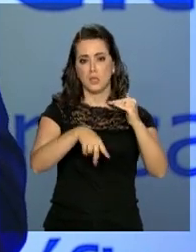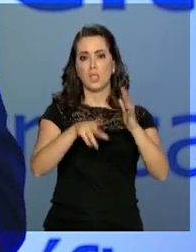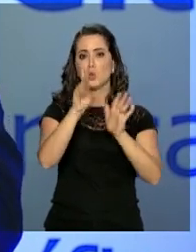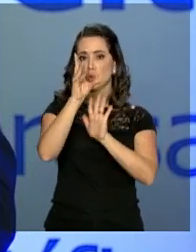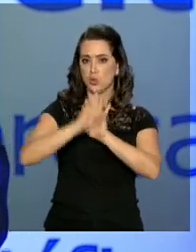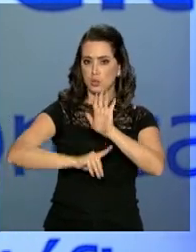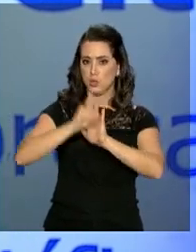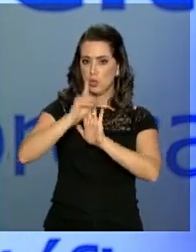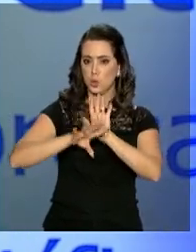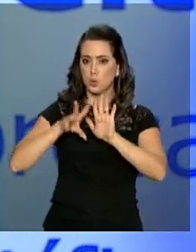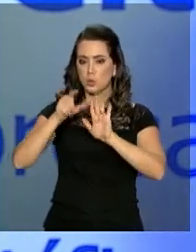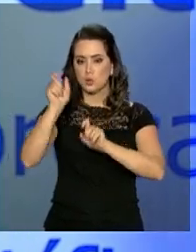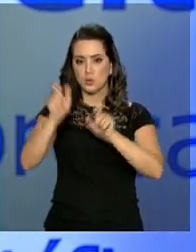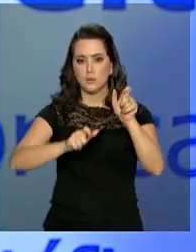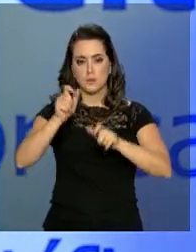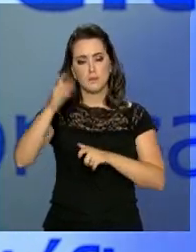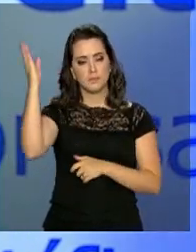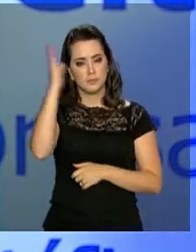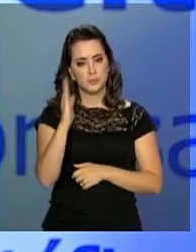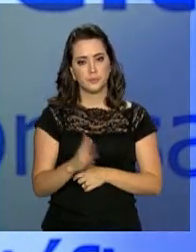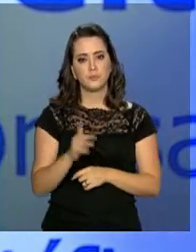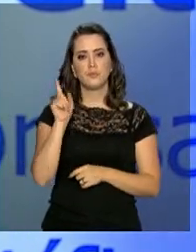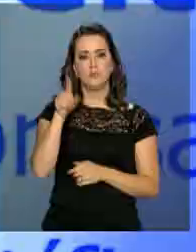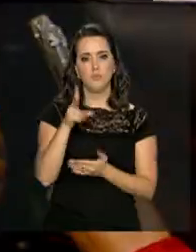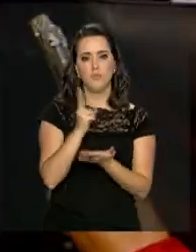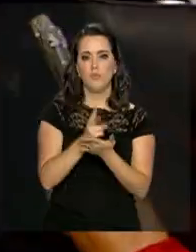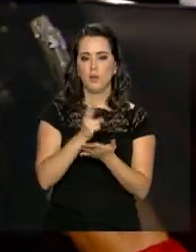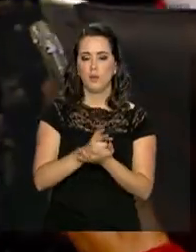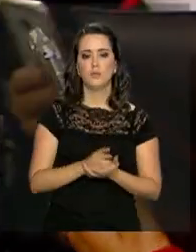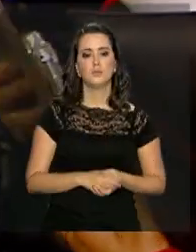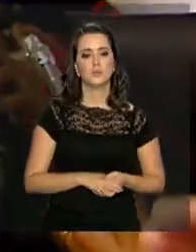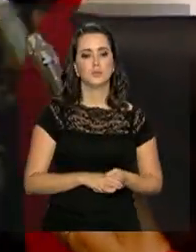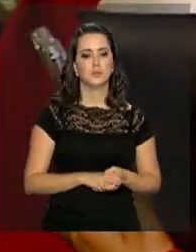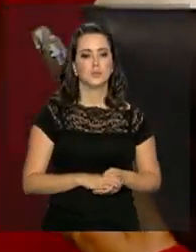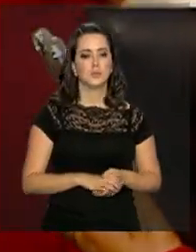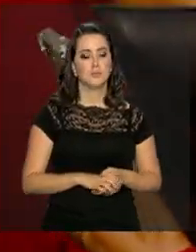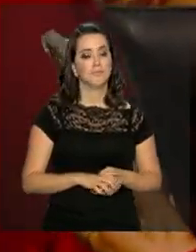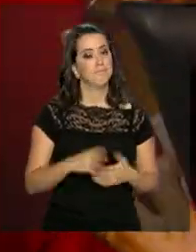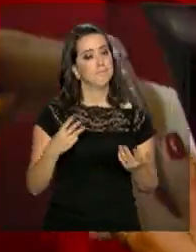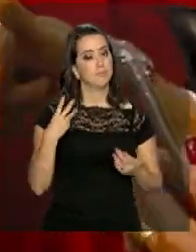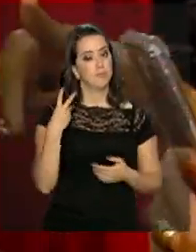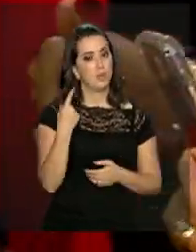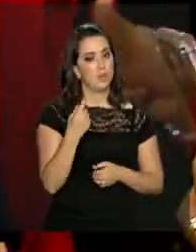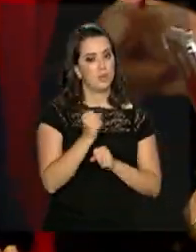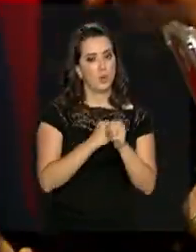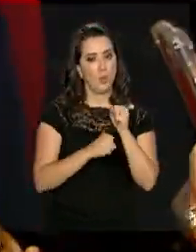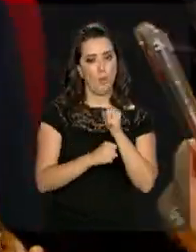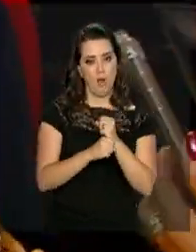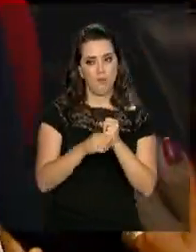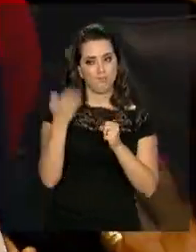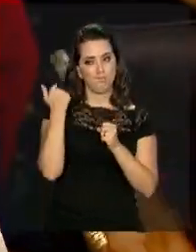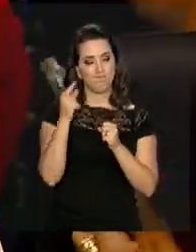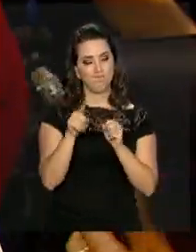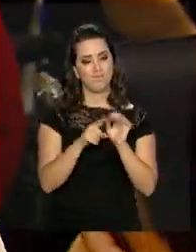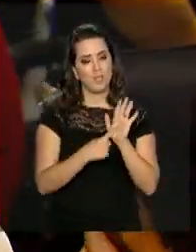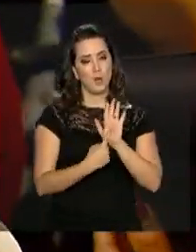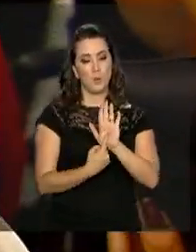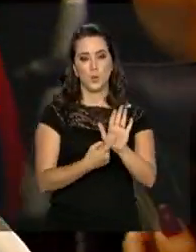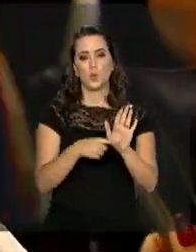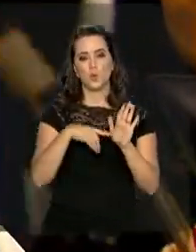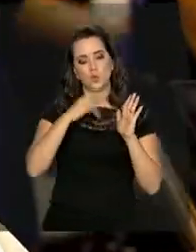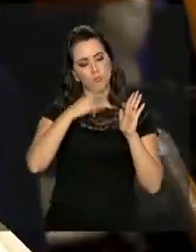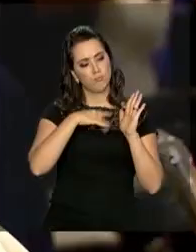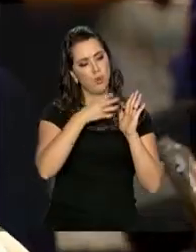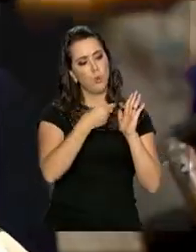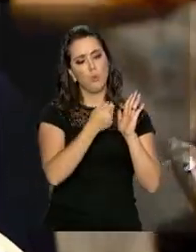direitos de todos os brasileiros sejam mesmo. Há 31 anos, Eunice apresentou como trabalho final do mestrado uma